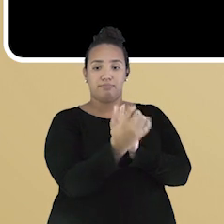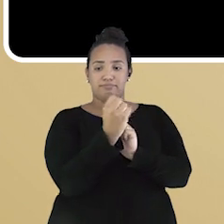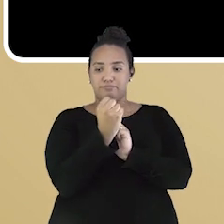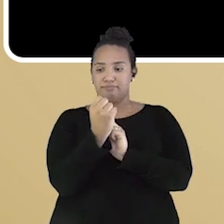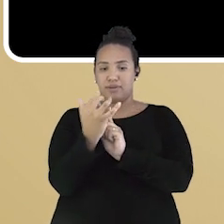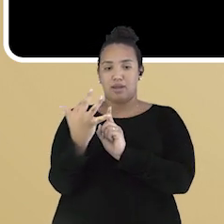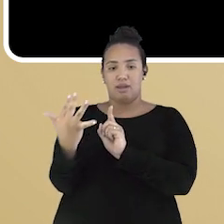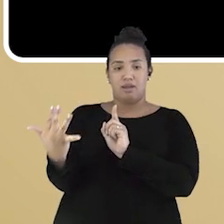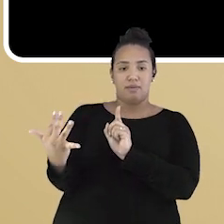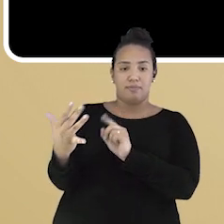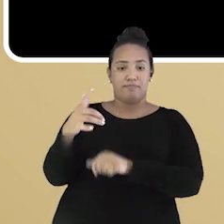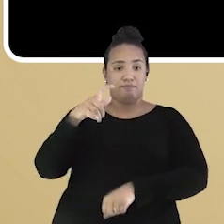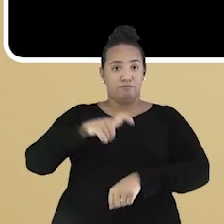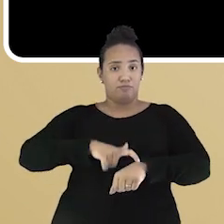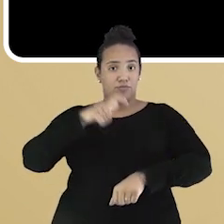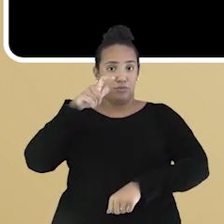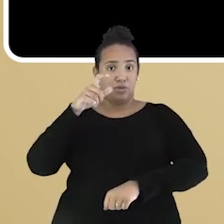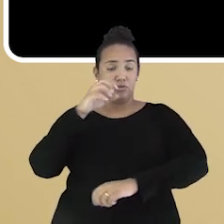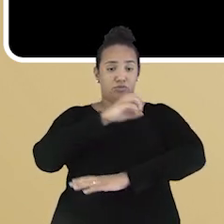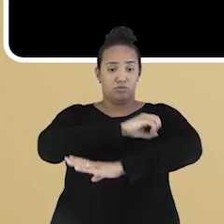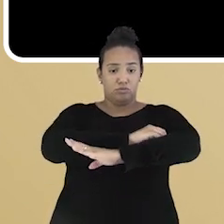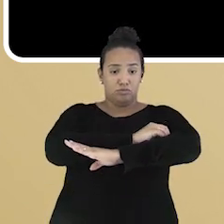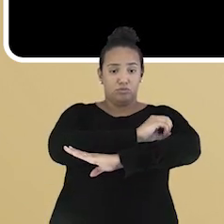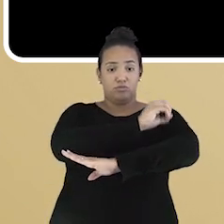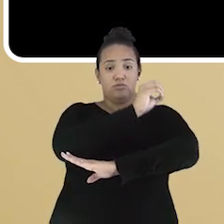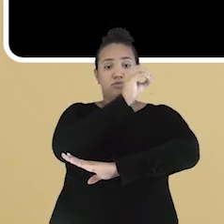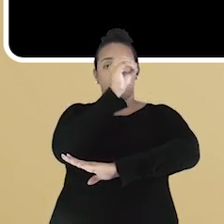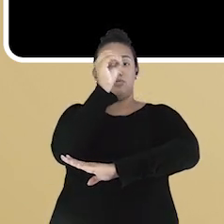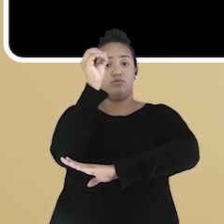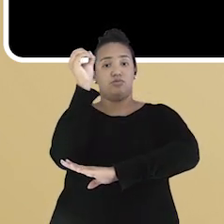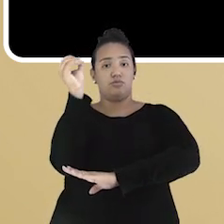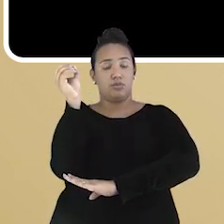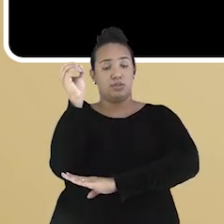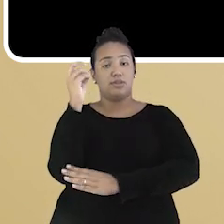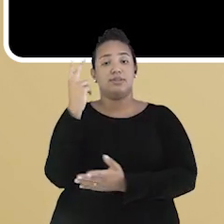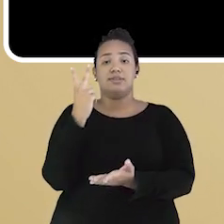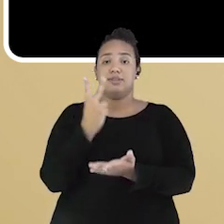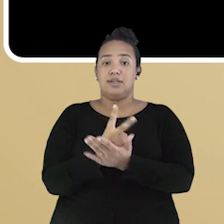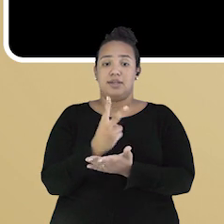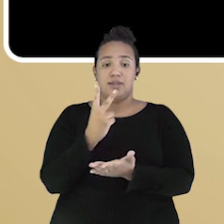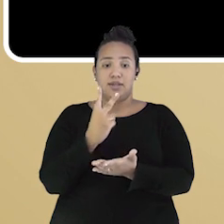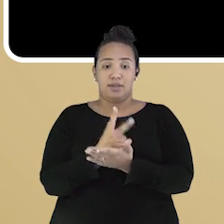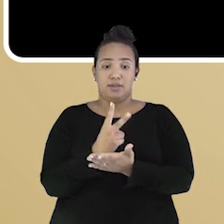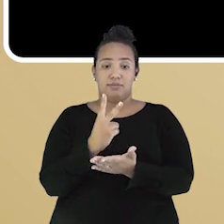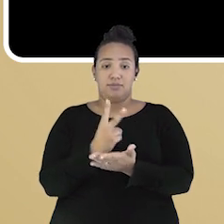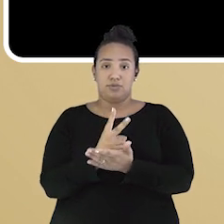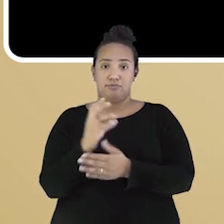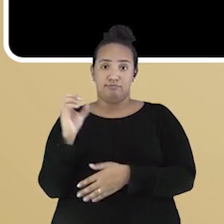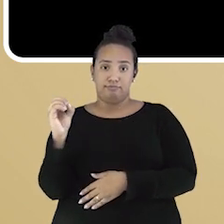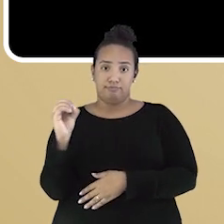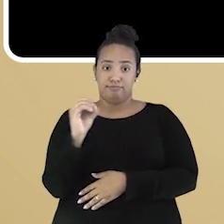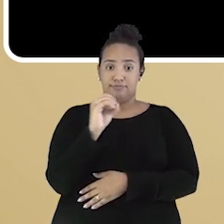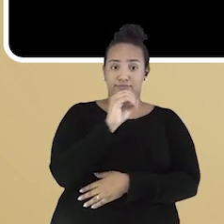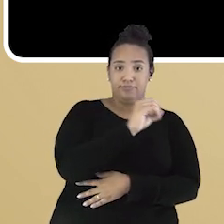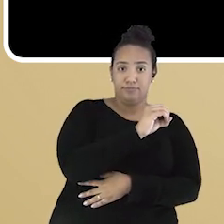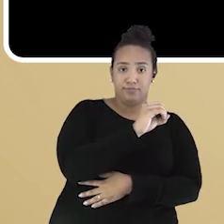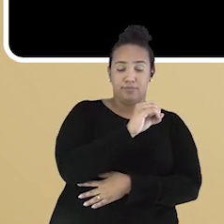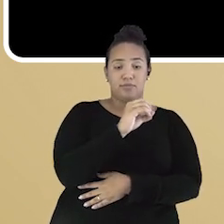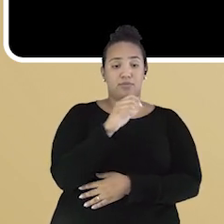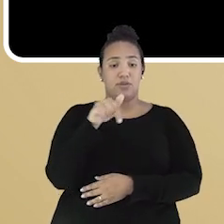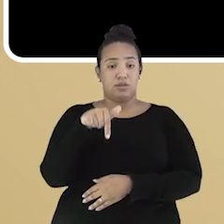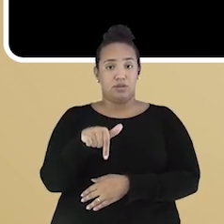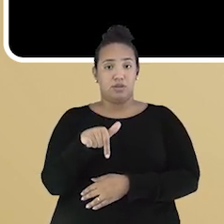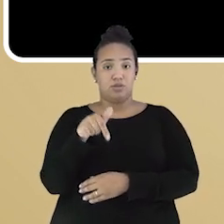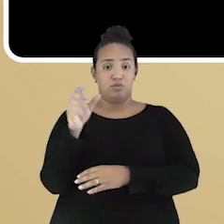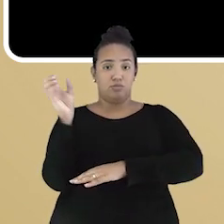projetada no instante do nascer do sol sempre estava para o lado oeste. E a sombra projetada no